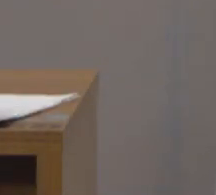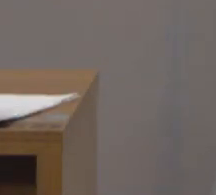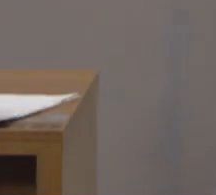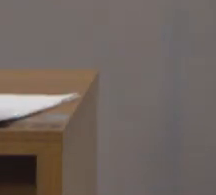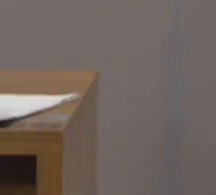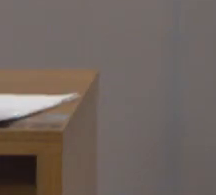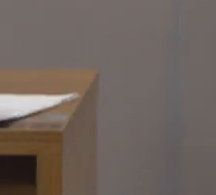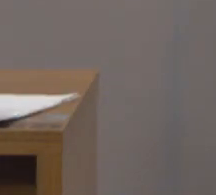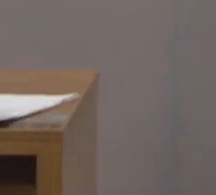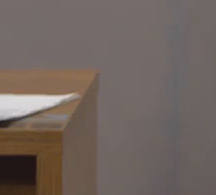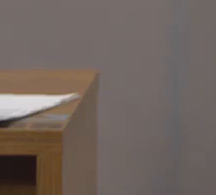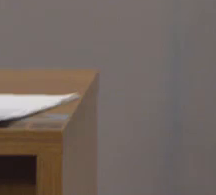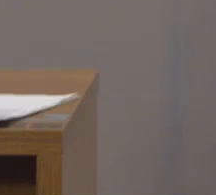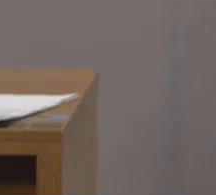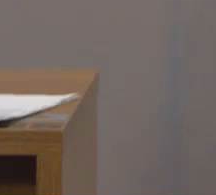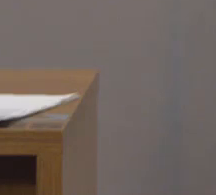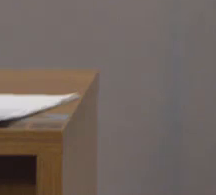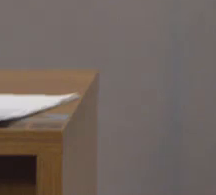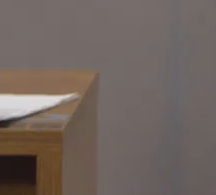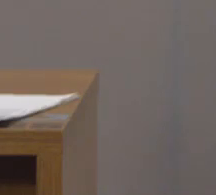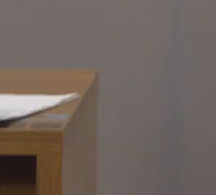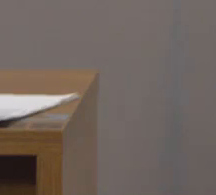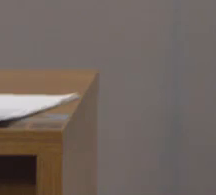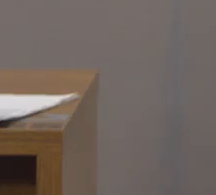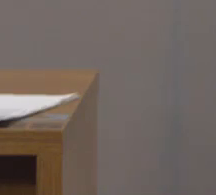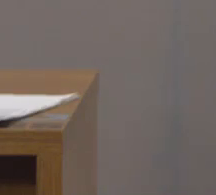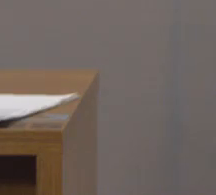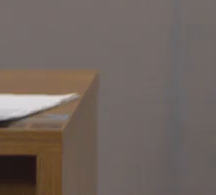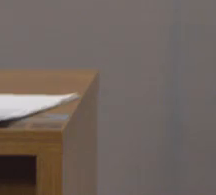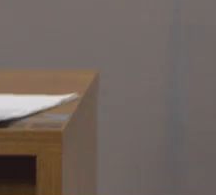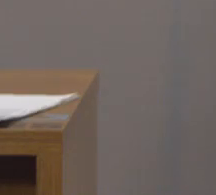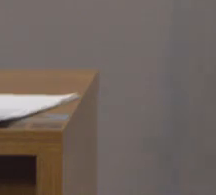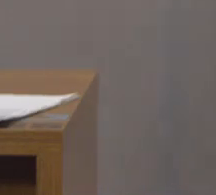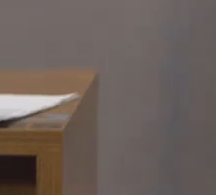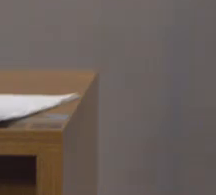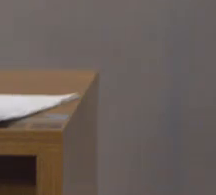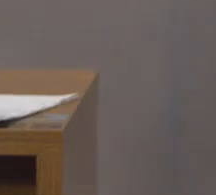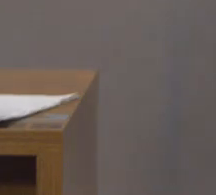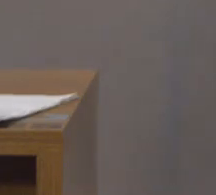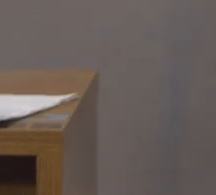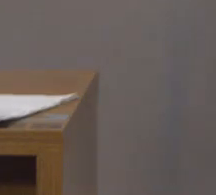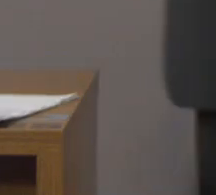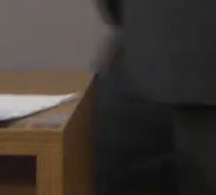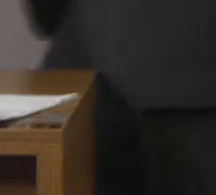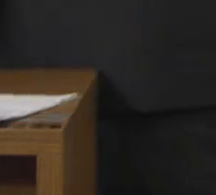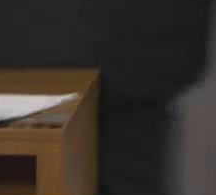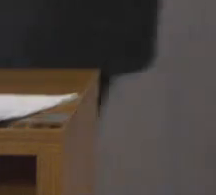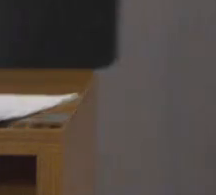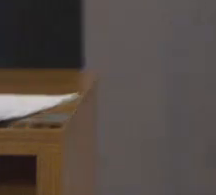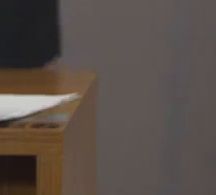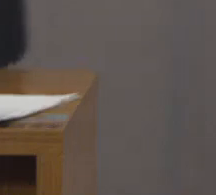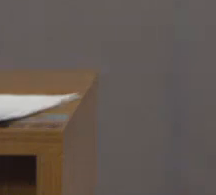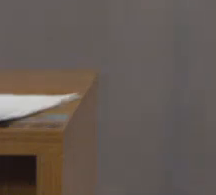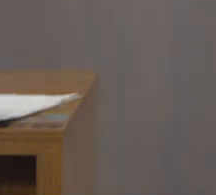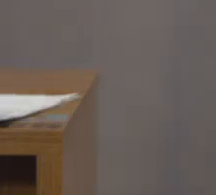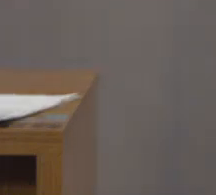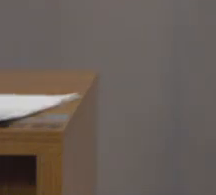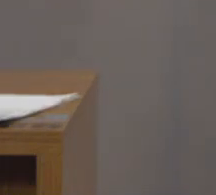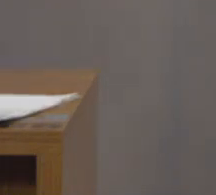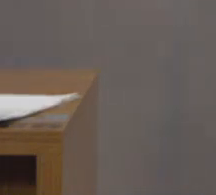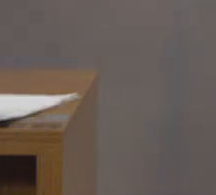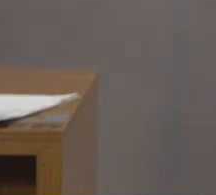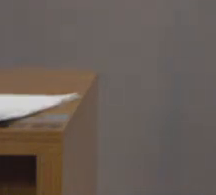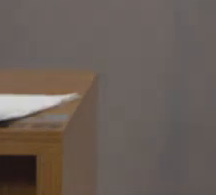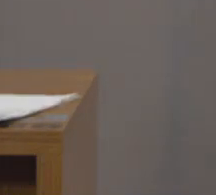de concessão da FCA-VLI é justamente o alargamento do viaduto por onde passa a linha